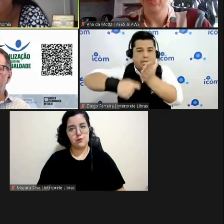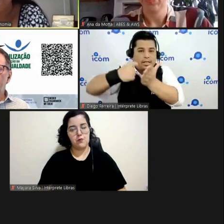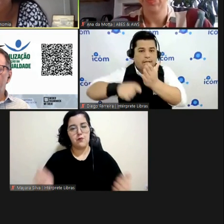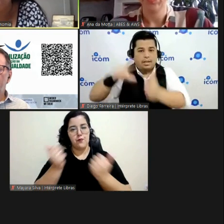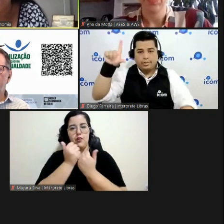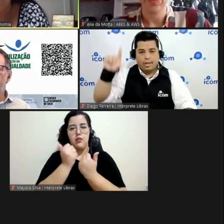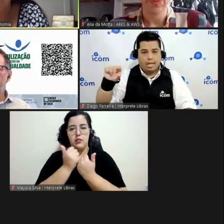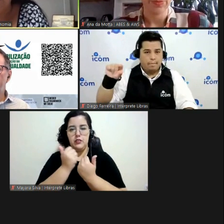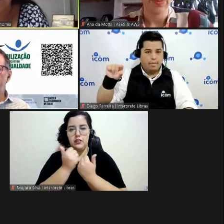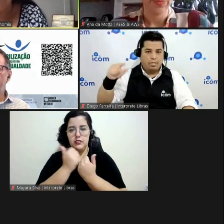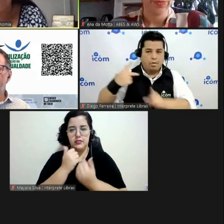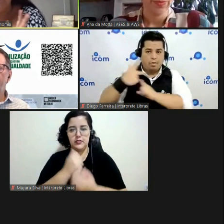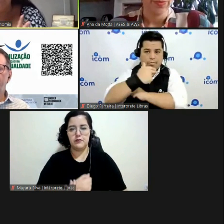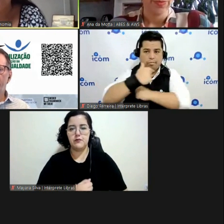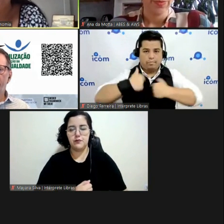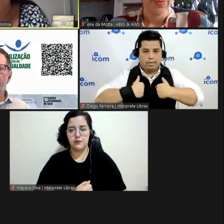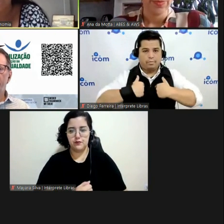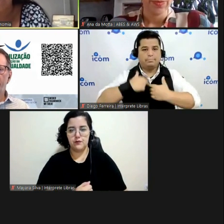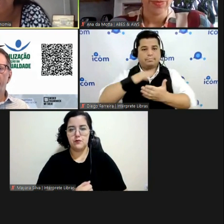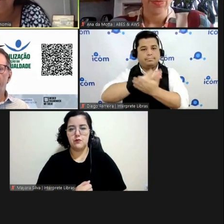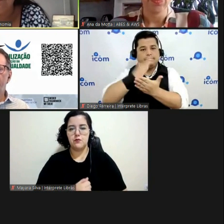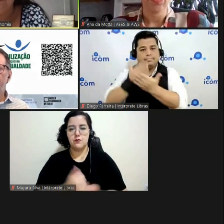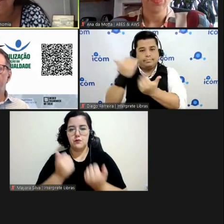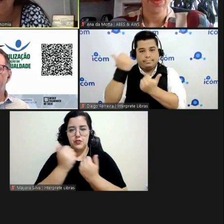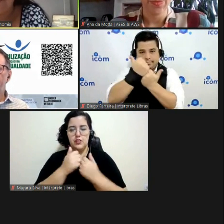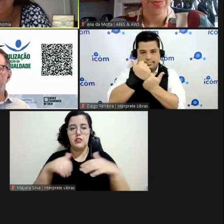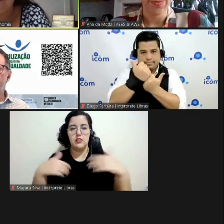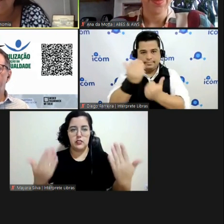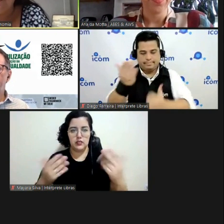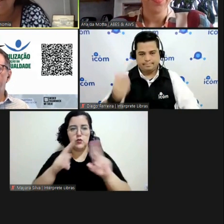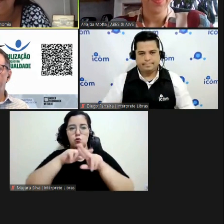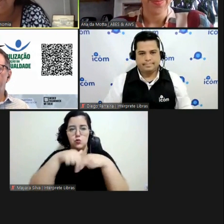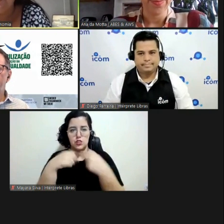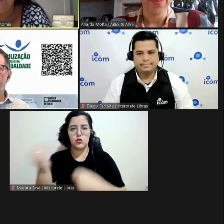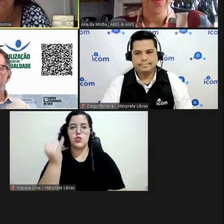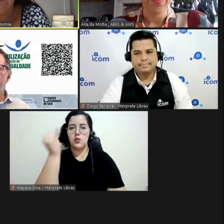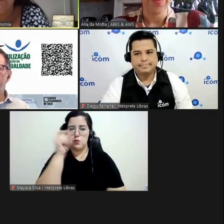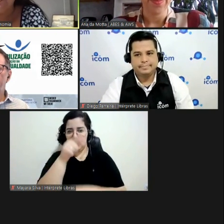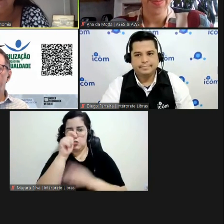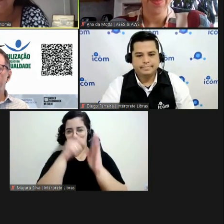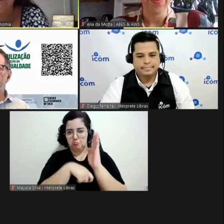contratualização então por isso credenciamento aí eu acho que eu respondi a todas tortação Obrigado.